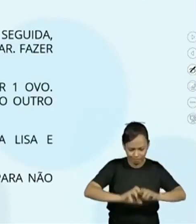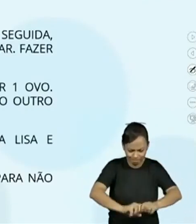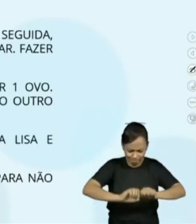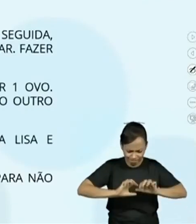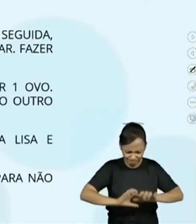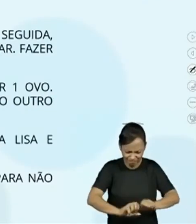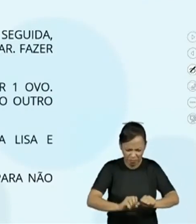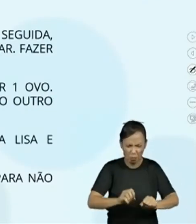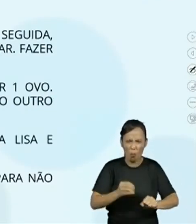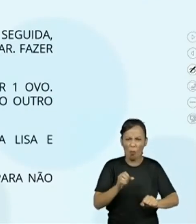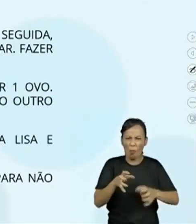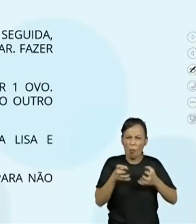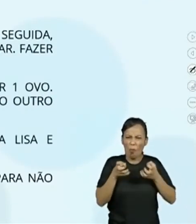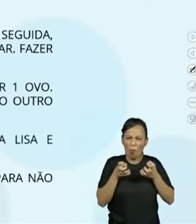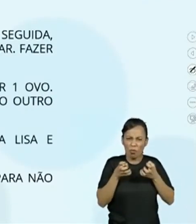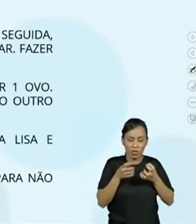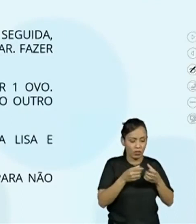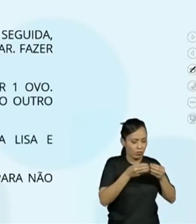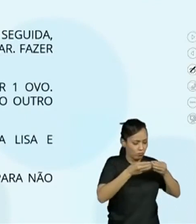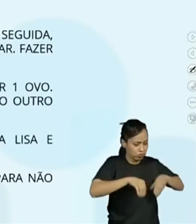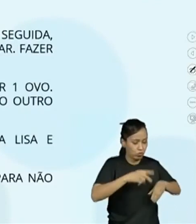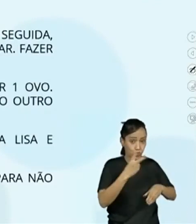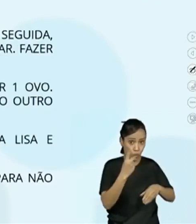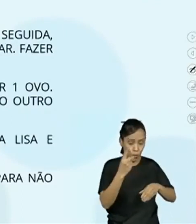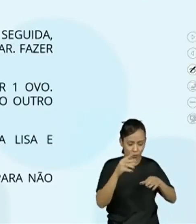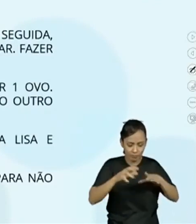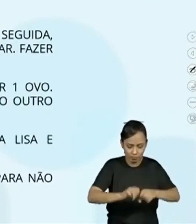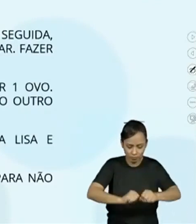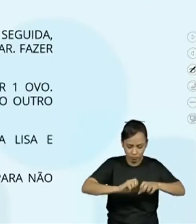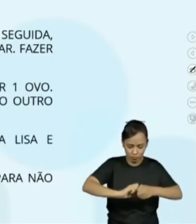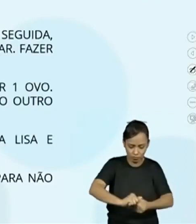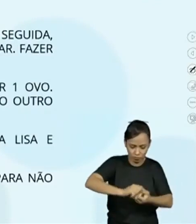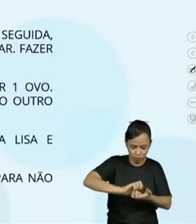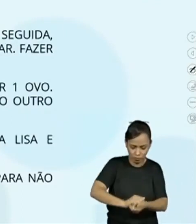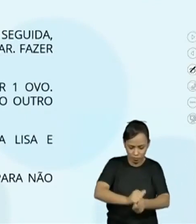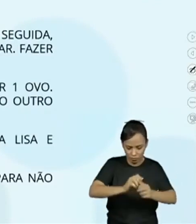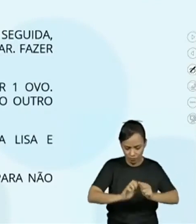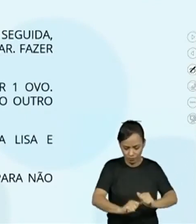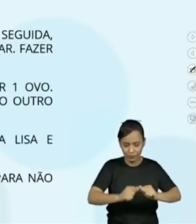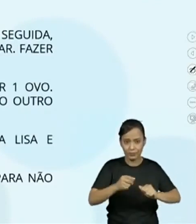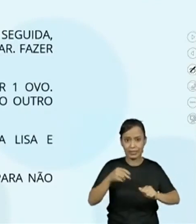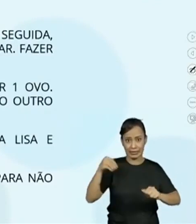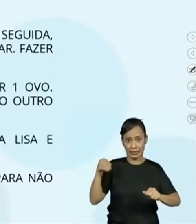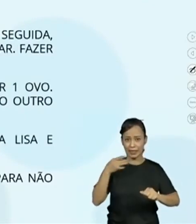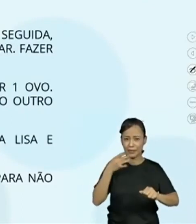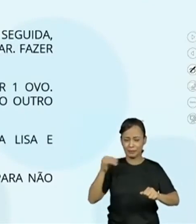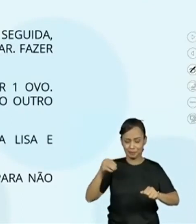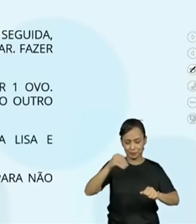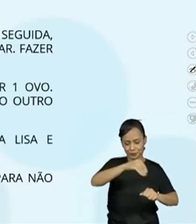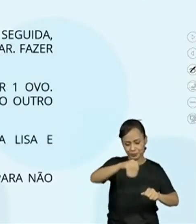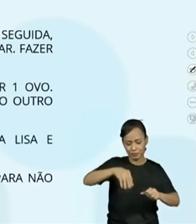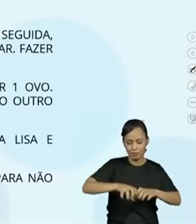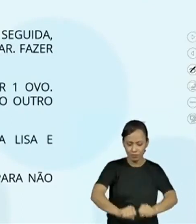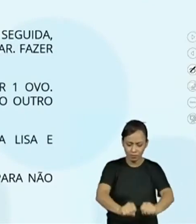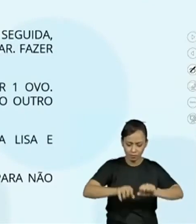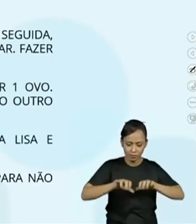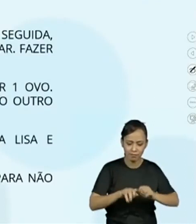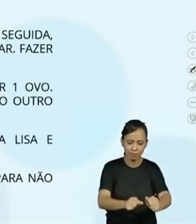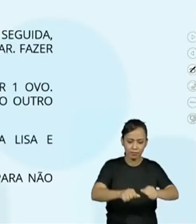colocar outro ovo. Colocar sal e amassar bem.